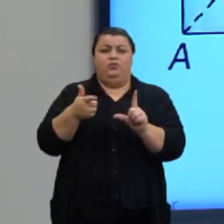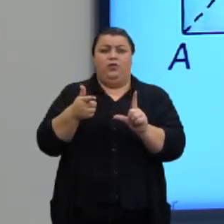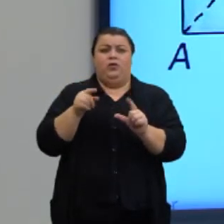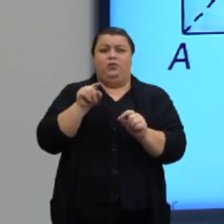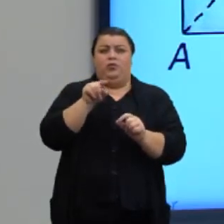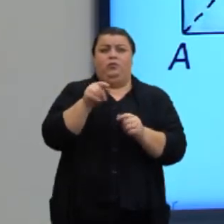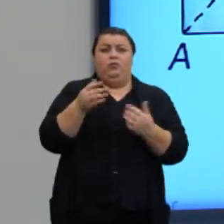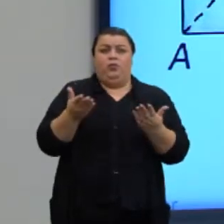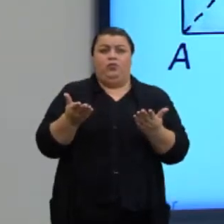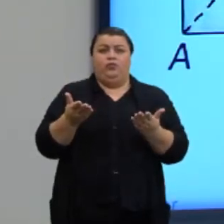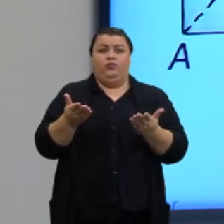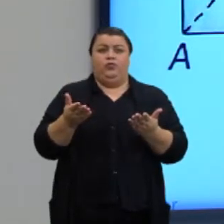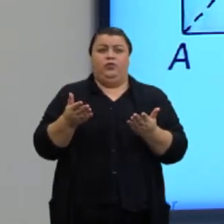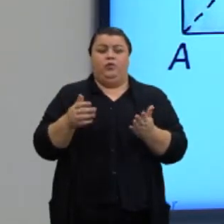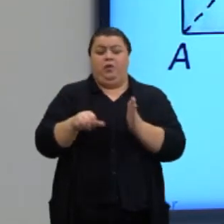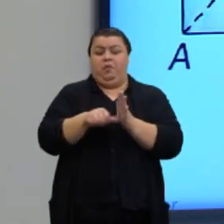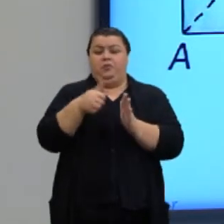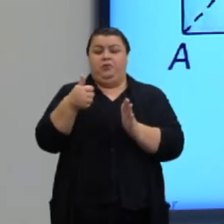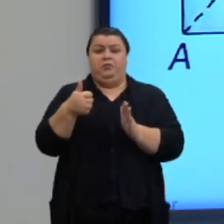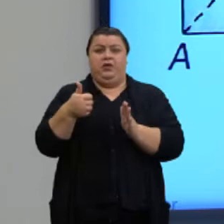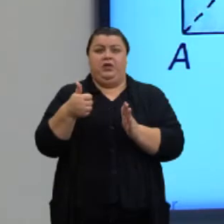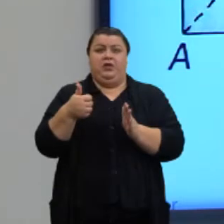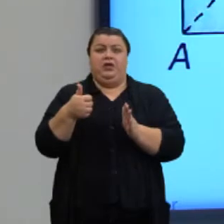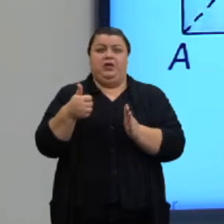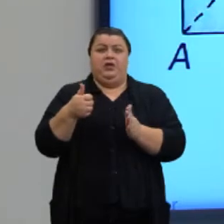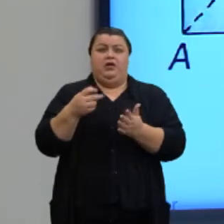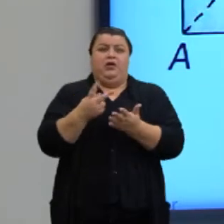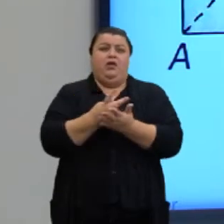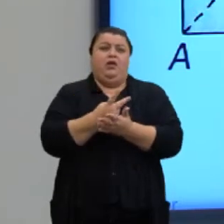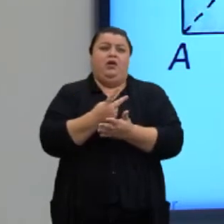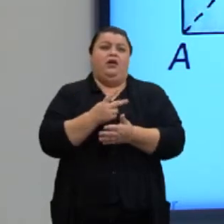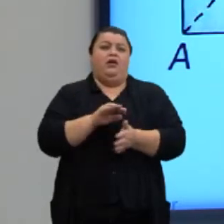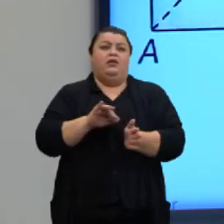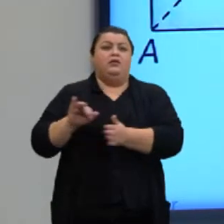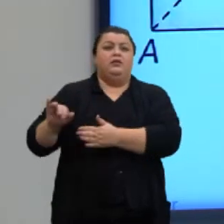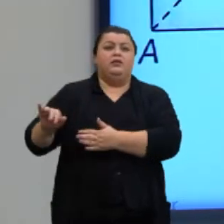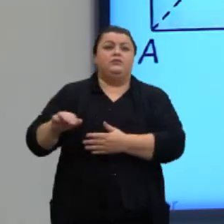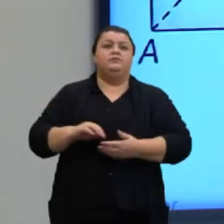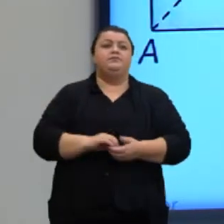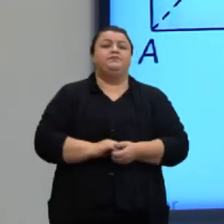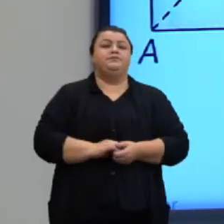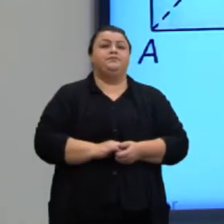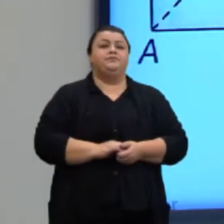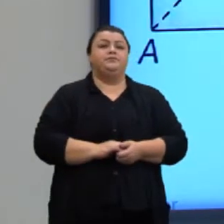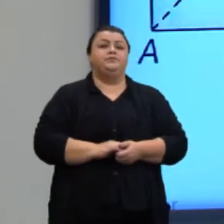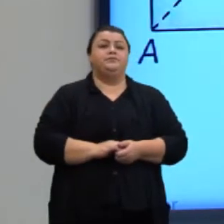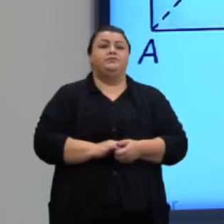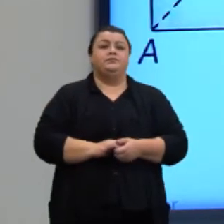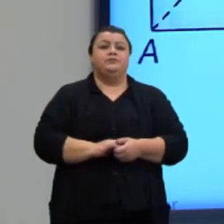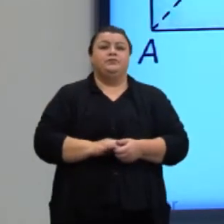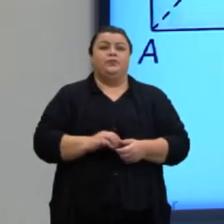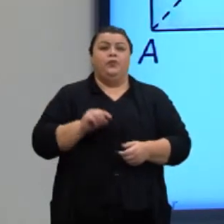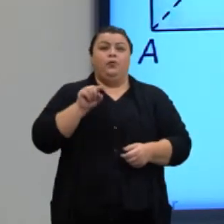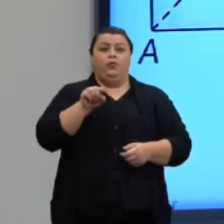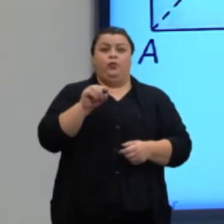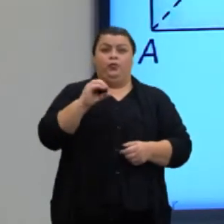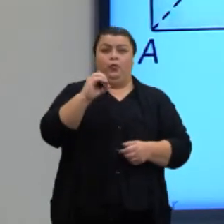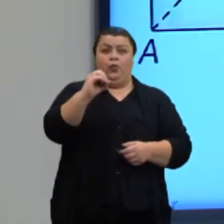Certo? Então, a primeira alternativa não convém. O ponto O